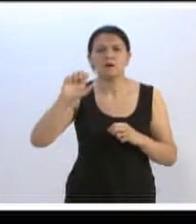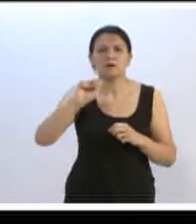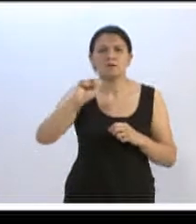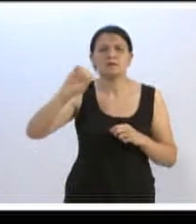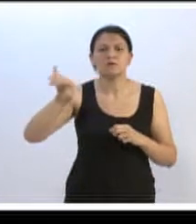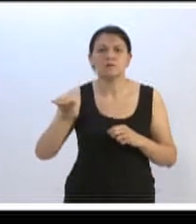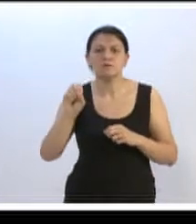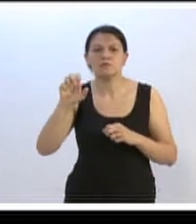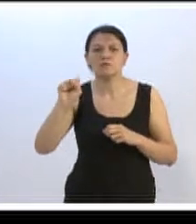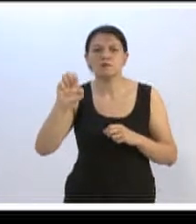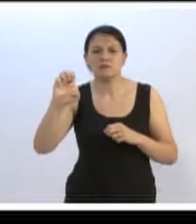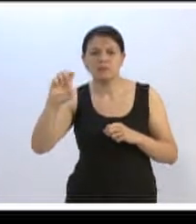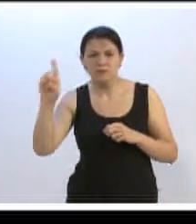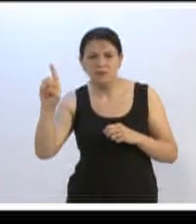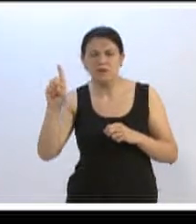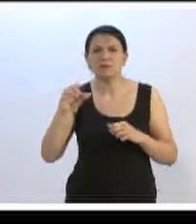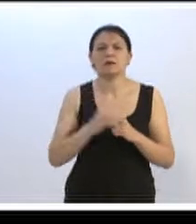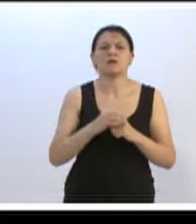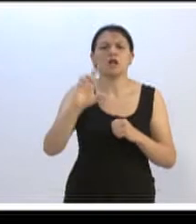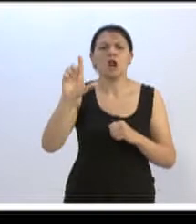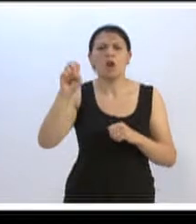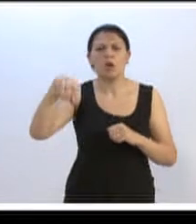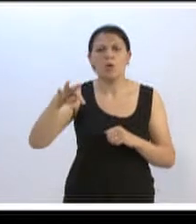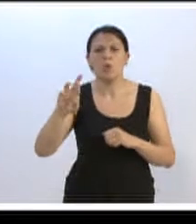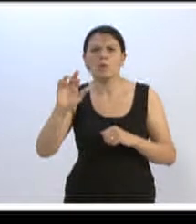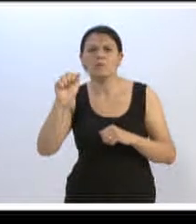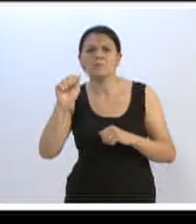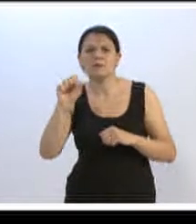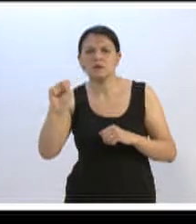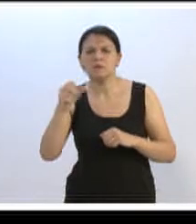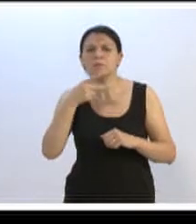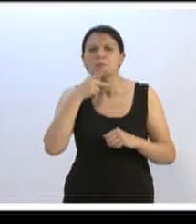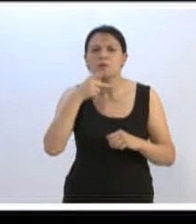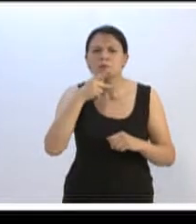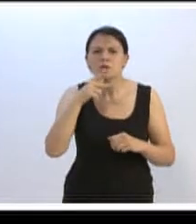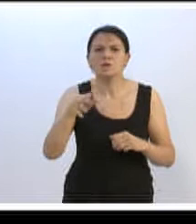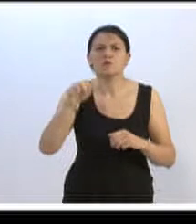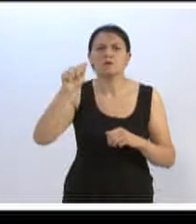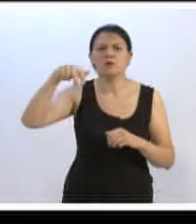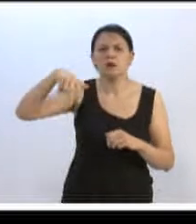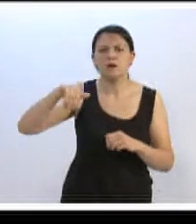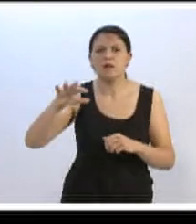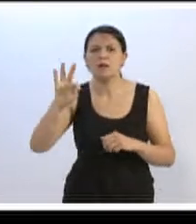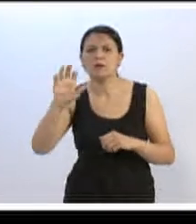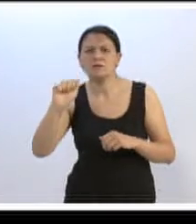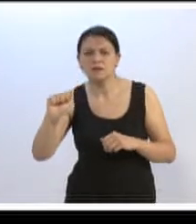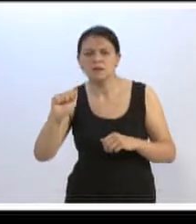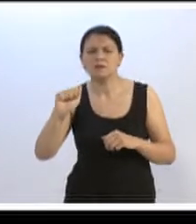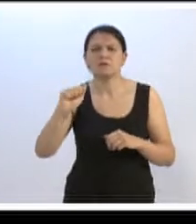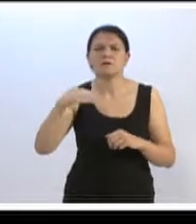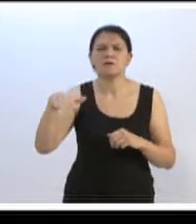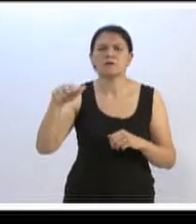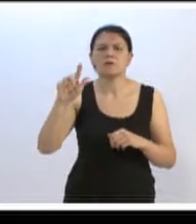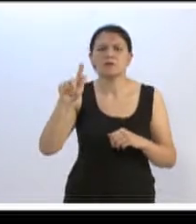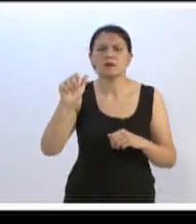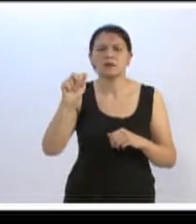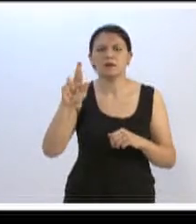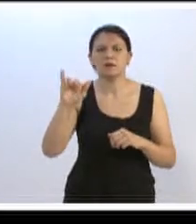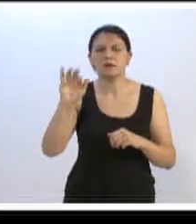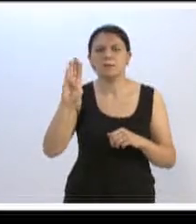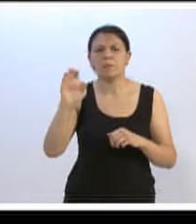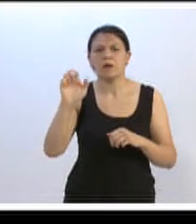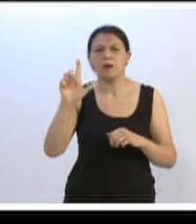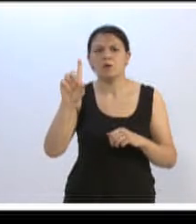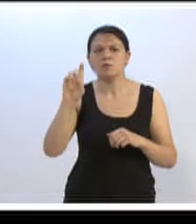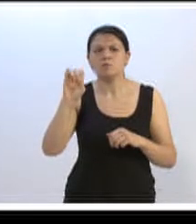Massaranduba, Lontras, Anitta Garibaldi, Jaraguá do Sul, Pomerode e tantos outros que aqui não vamos poder trazer. Recebemos votos no